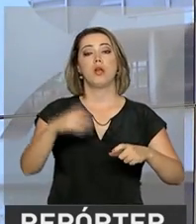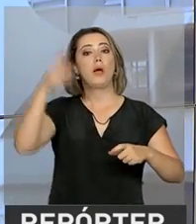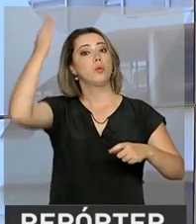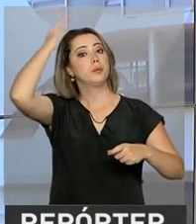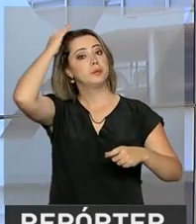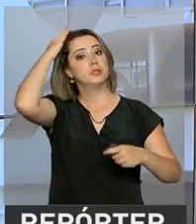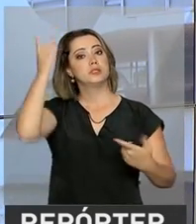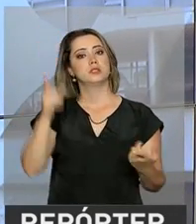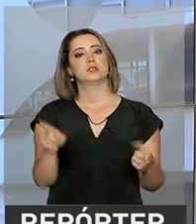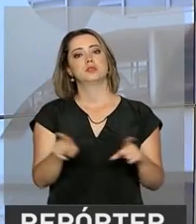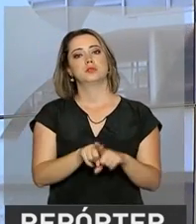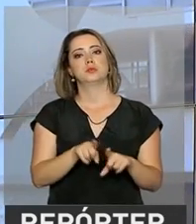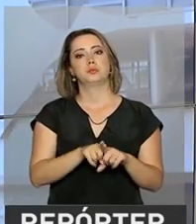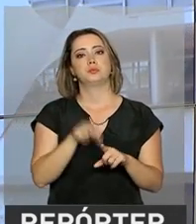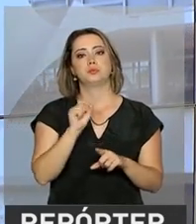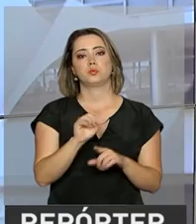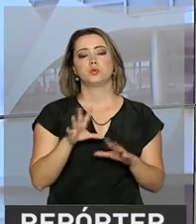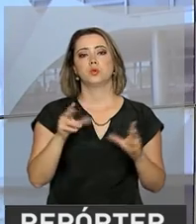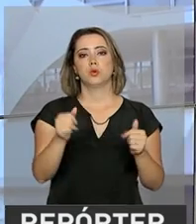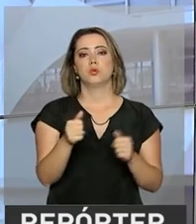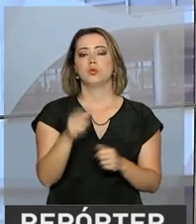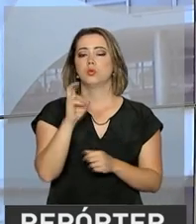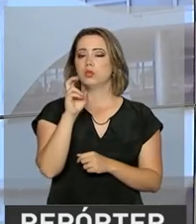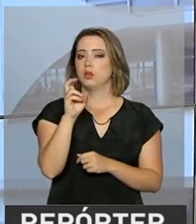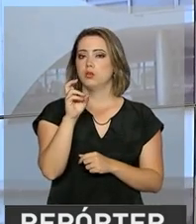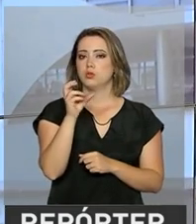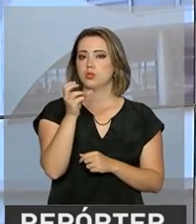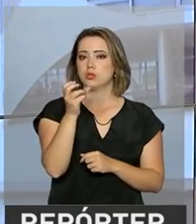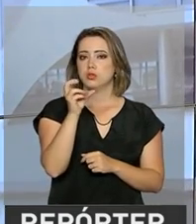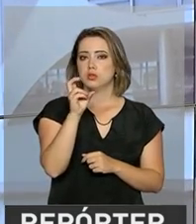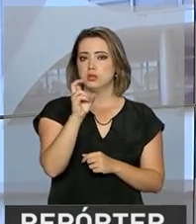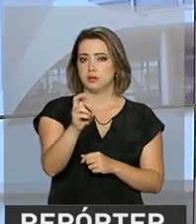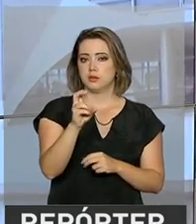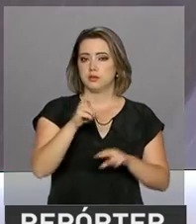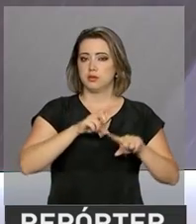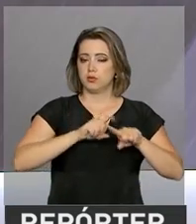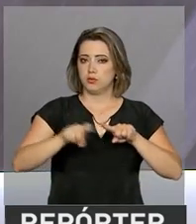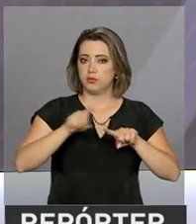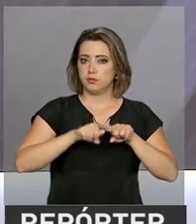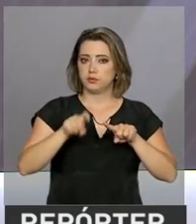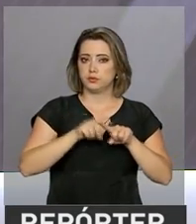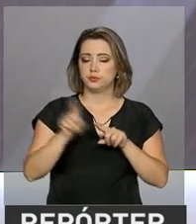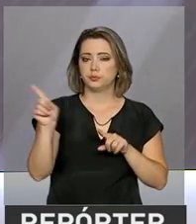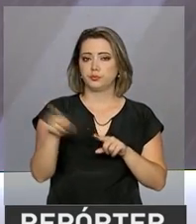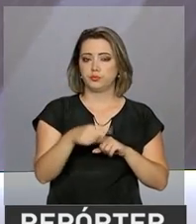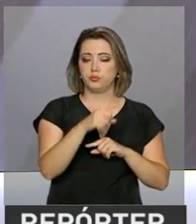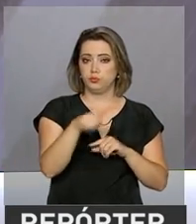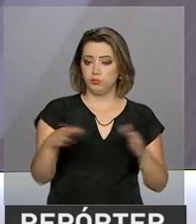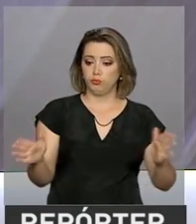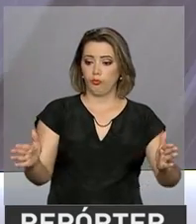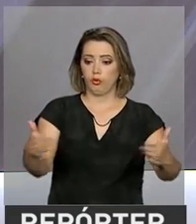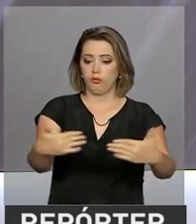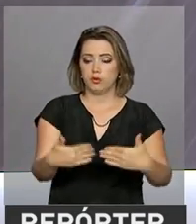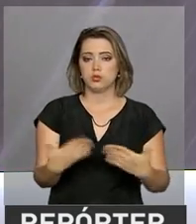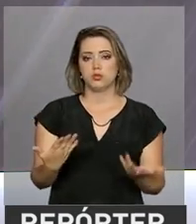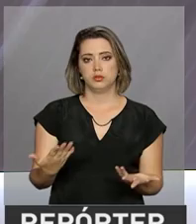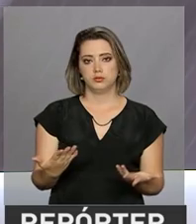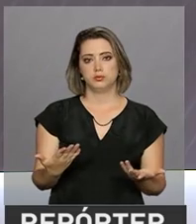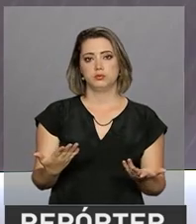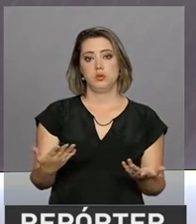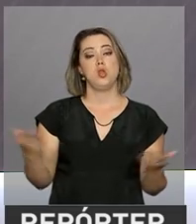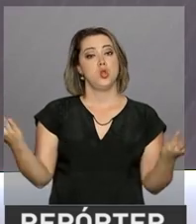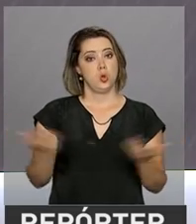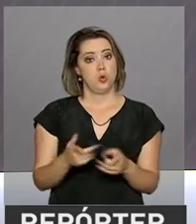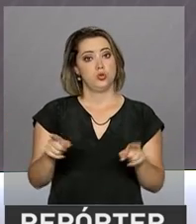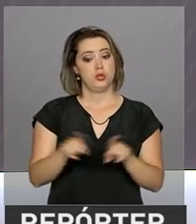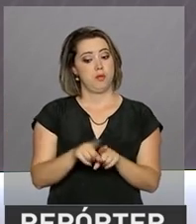governo já interditou cinco frigoríficos, alvos da Operação Carne Fraca. E a partir de hoje, a China volta a comprar carne